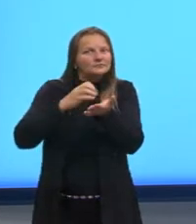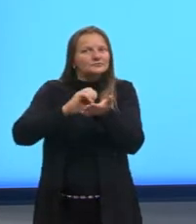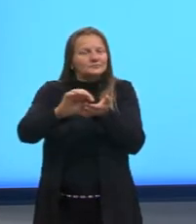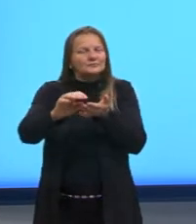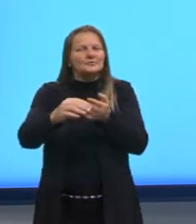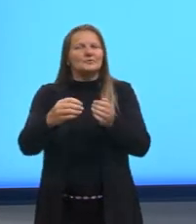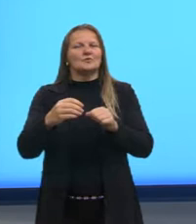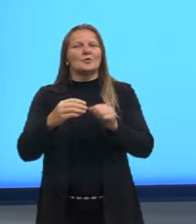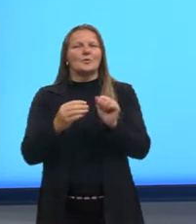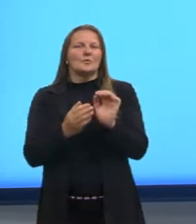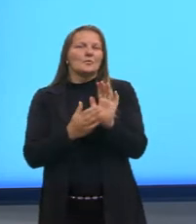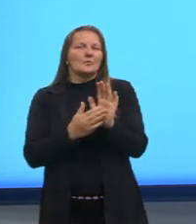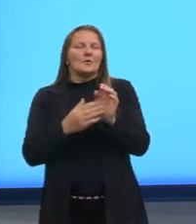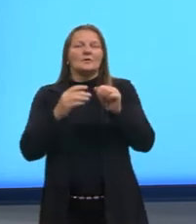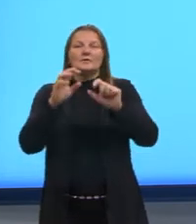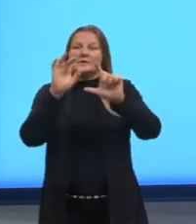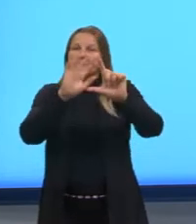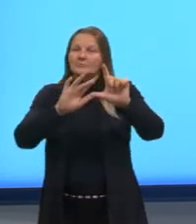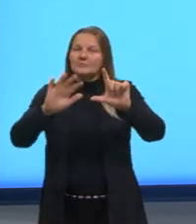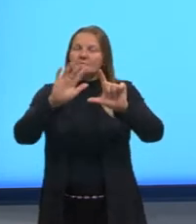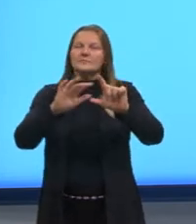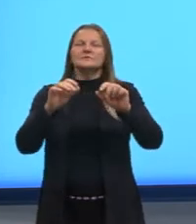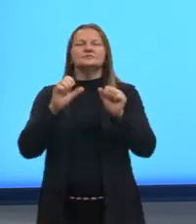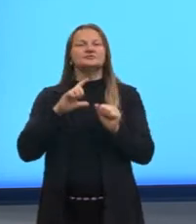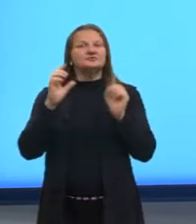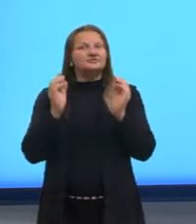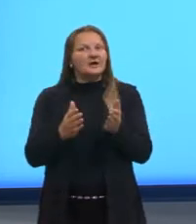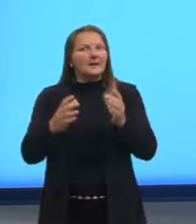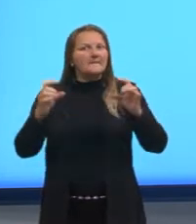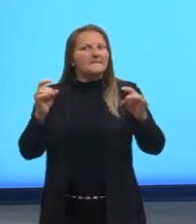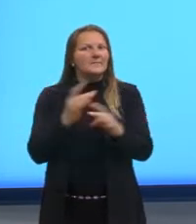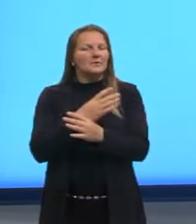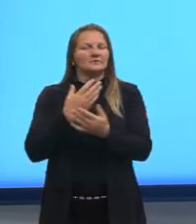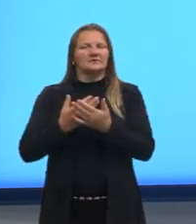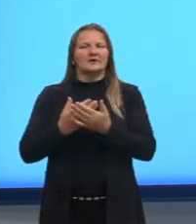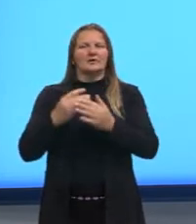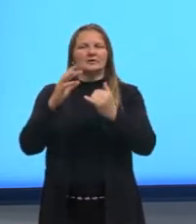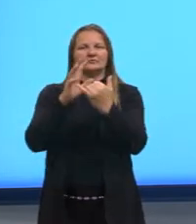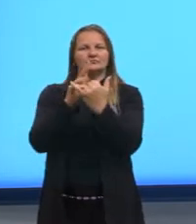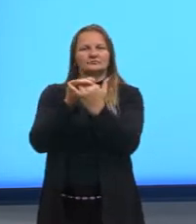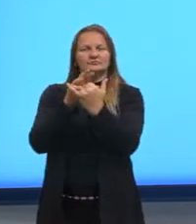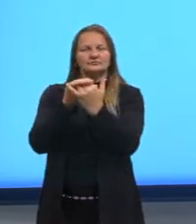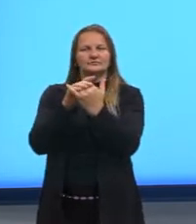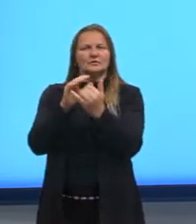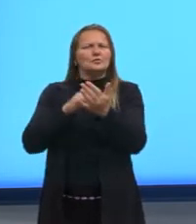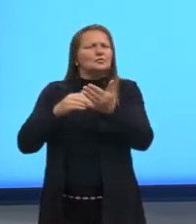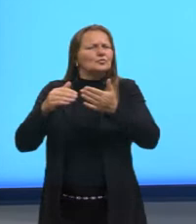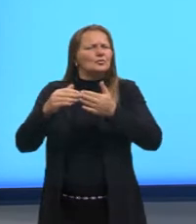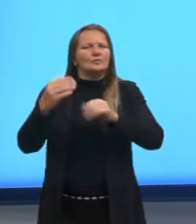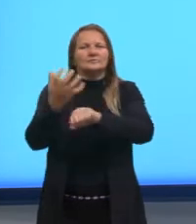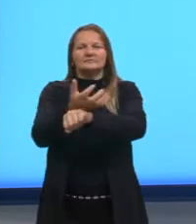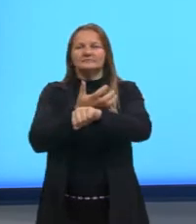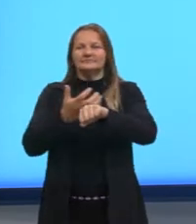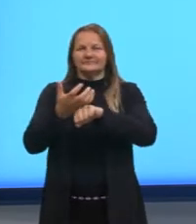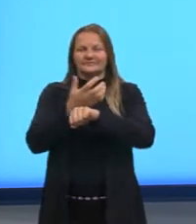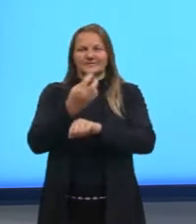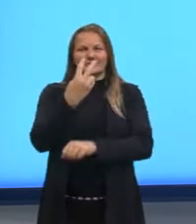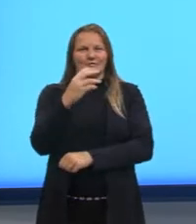Code para assistir as aulas que já estão lá no YouTube, de todos os componentes do pré-enem 2022.